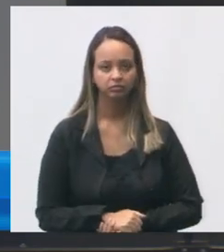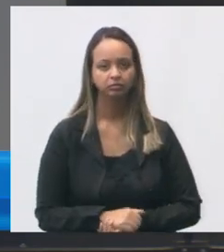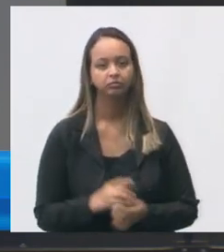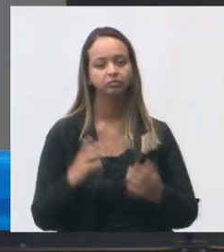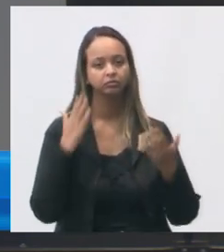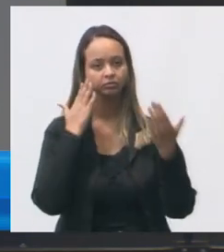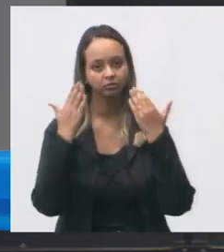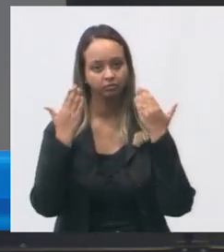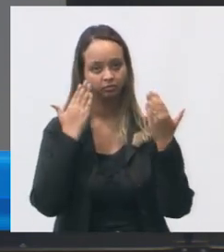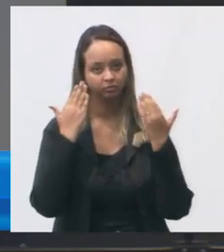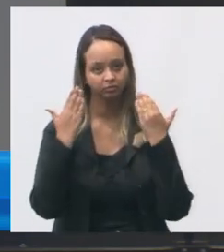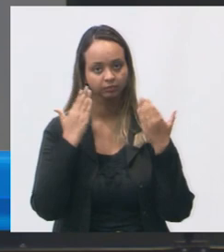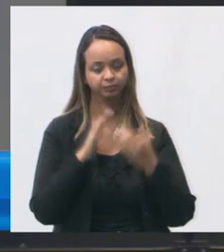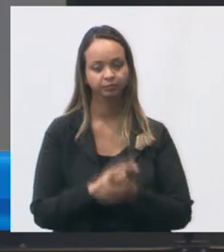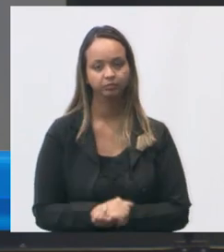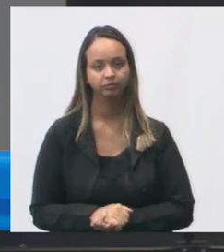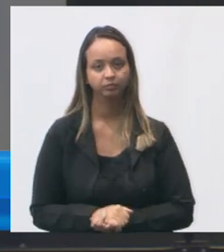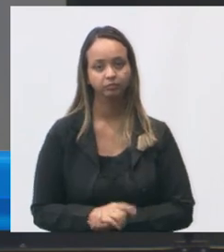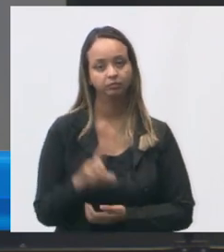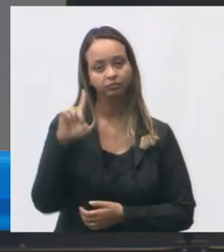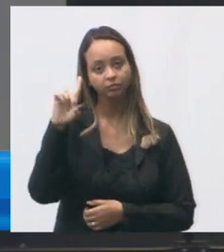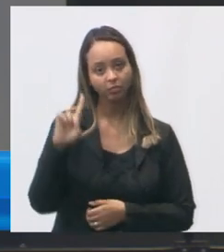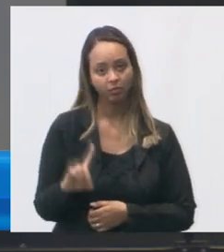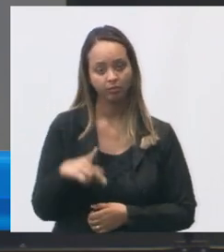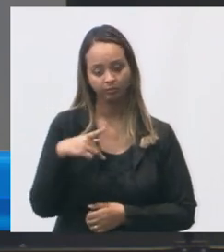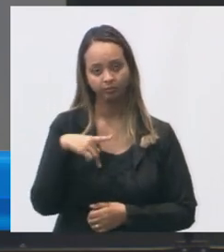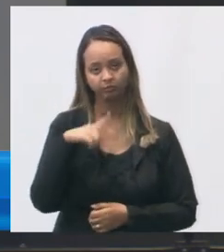psicologia a diretora é a Karine